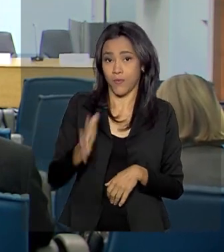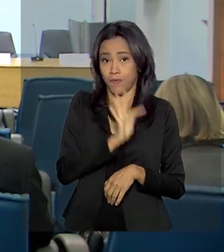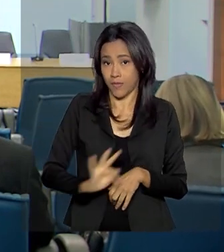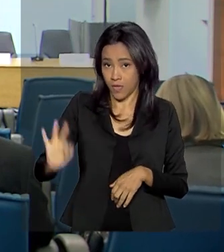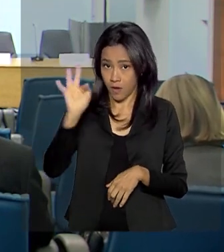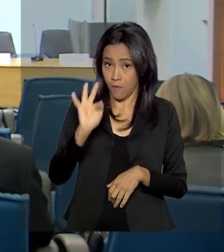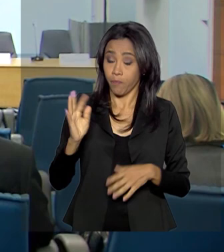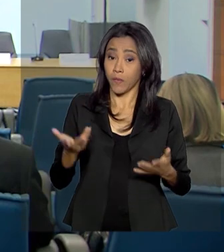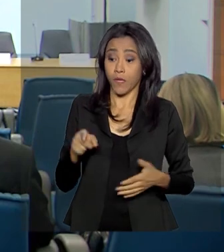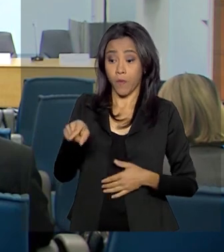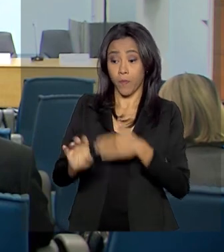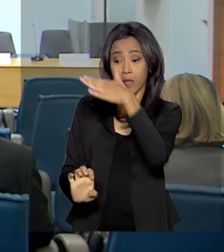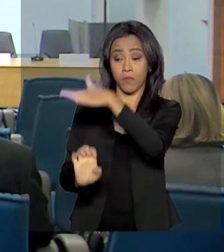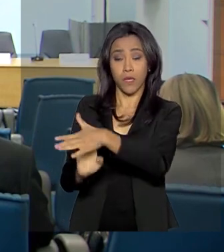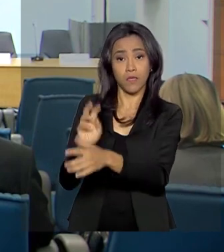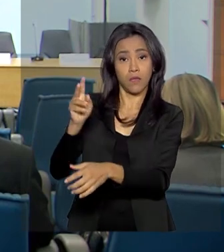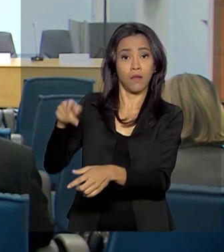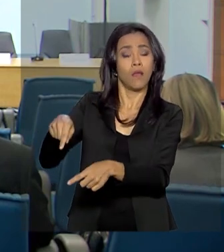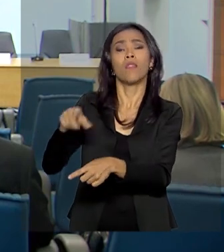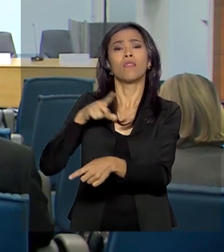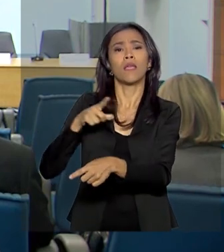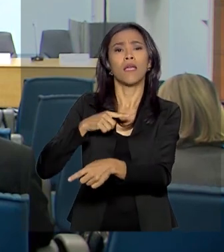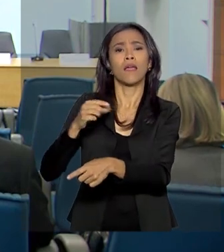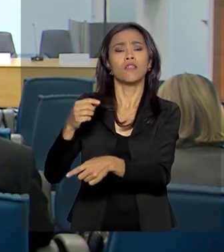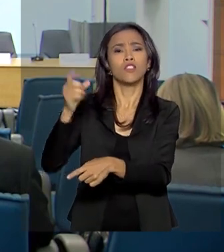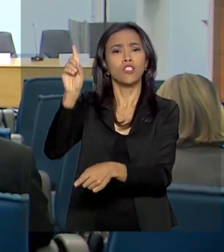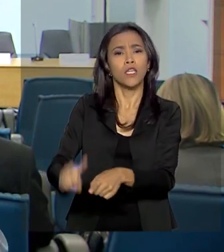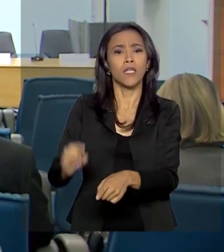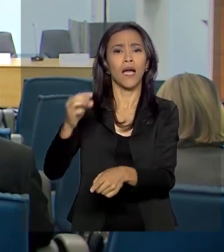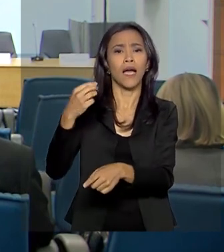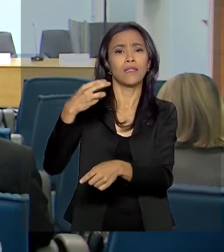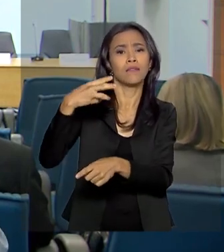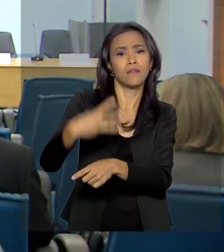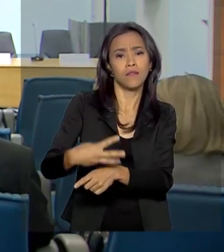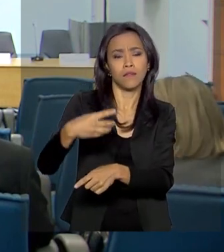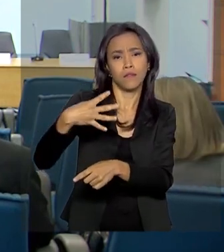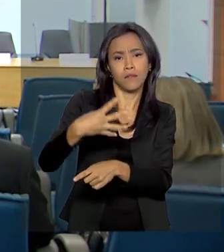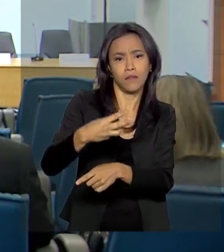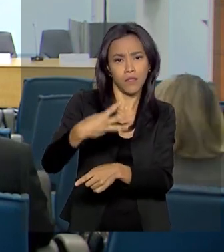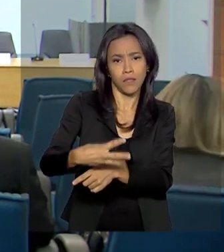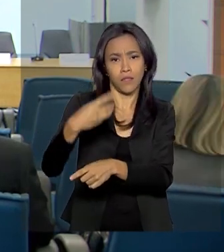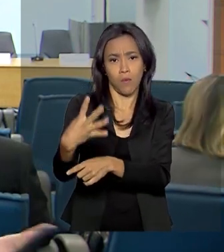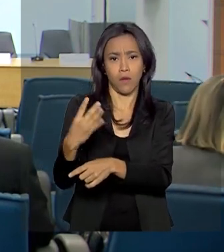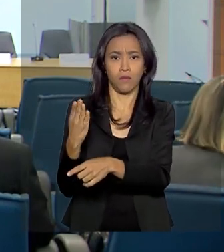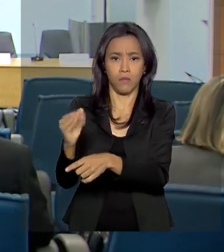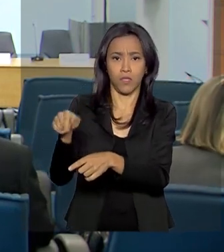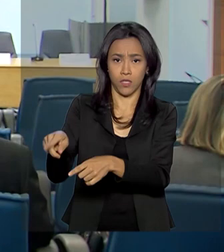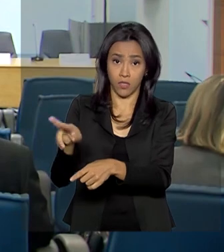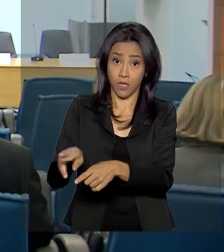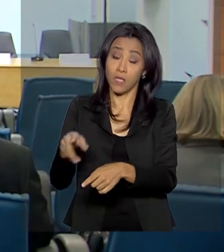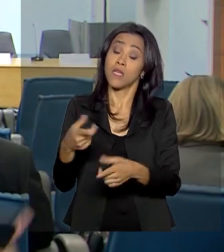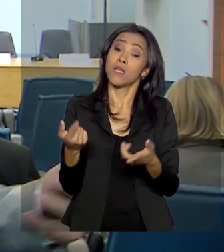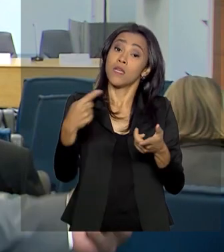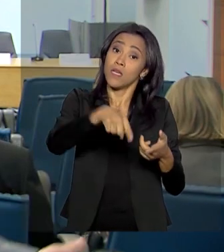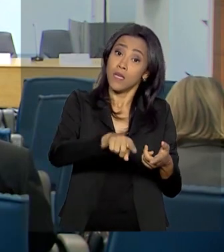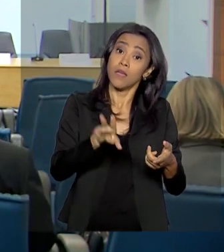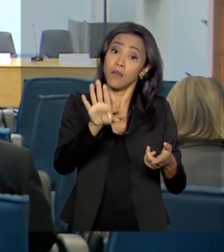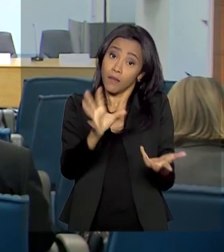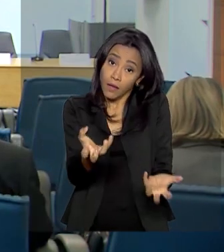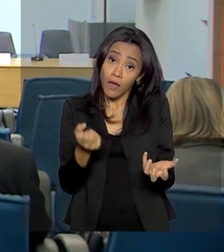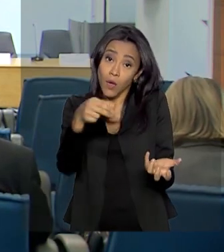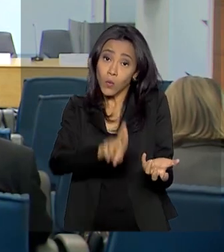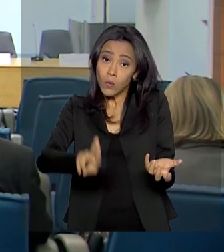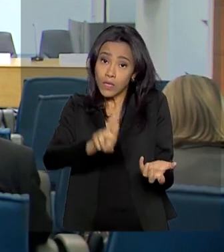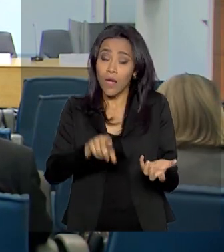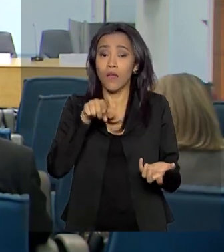terá direito a 34 bilhões de reais desse bônus. E a empresa já anunciou que quer usar esse dinheiro no próprio leilão